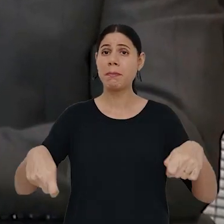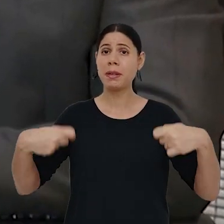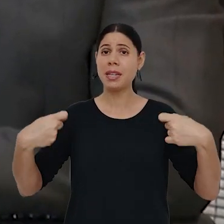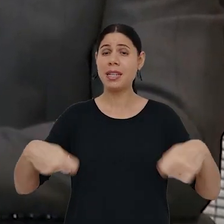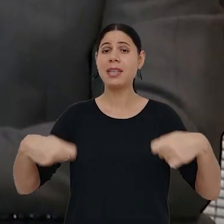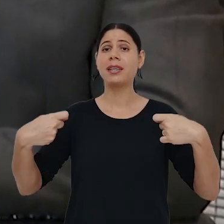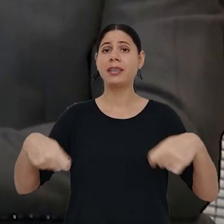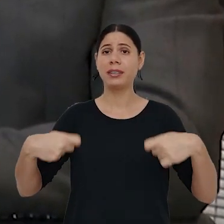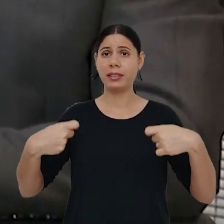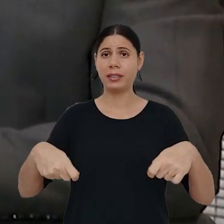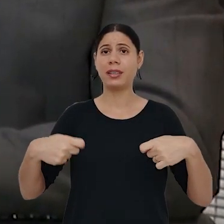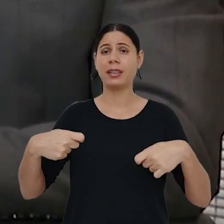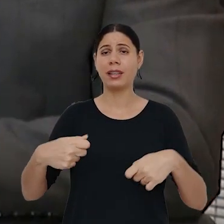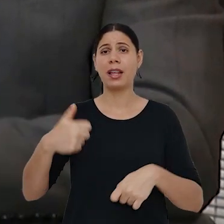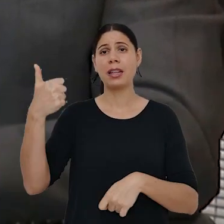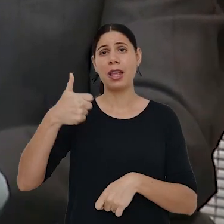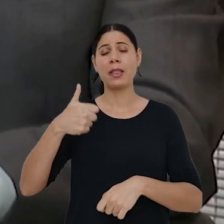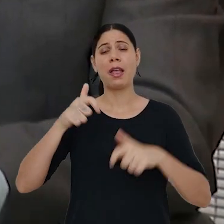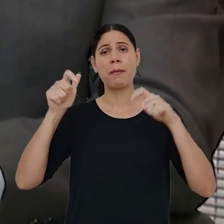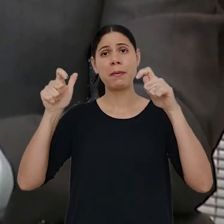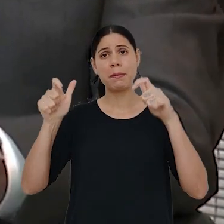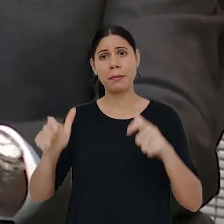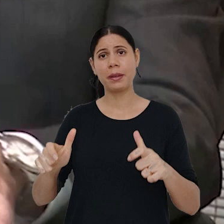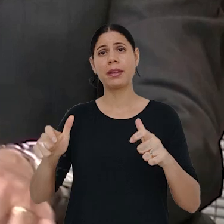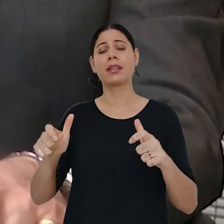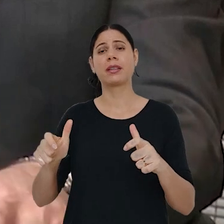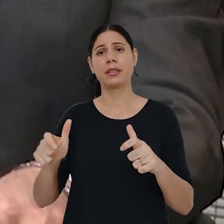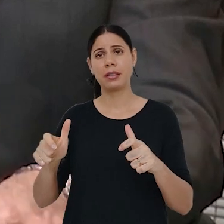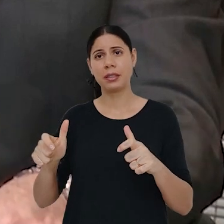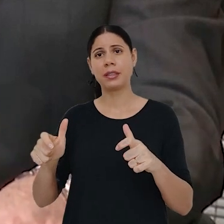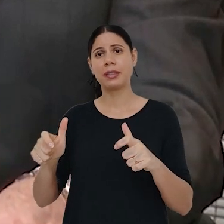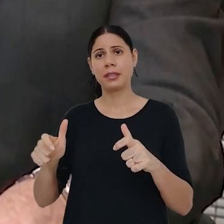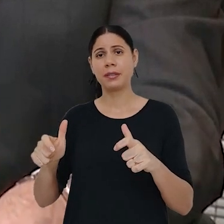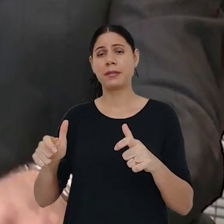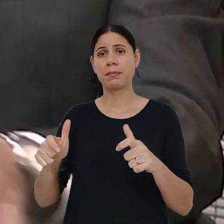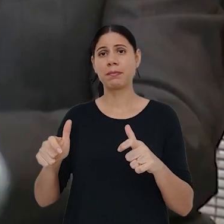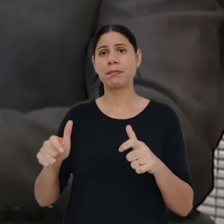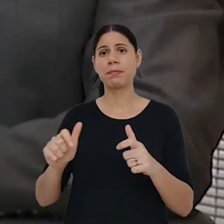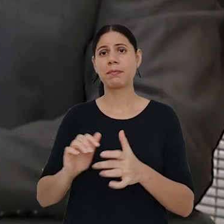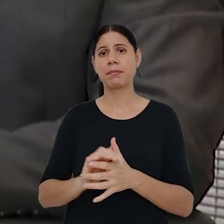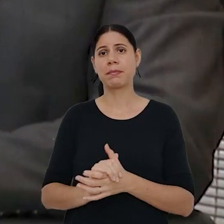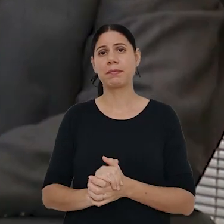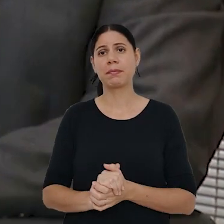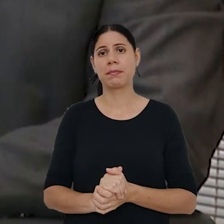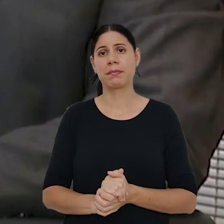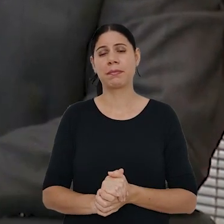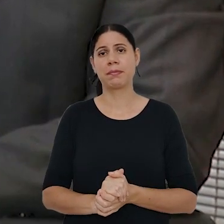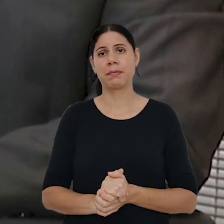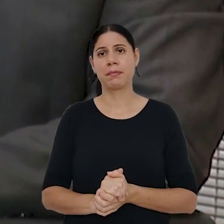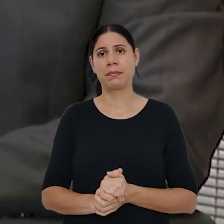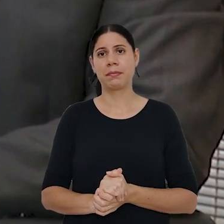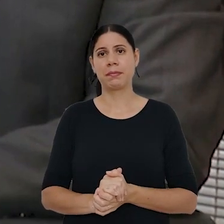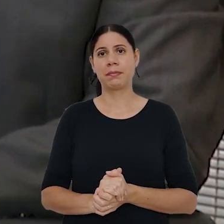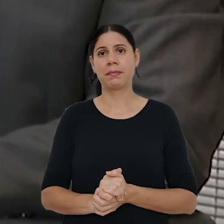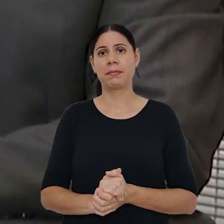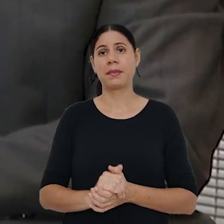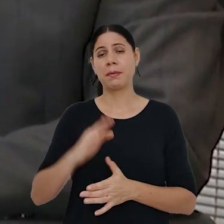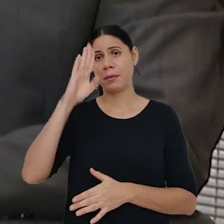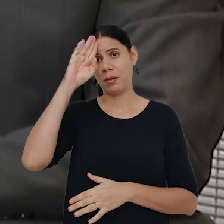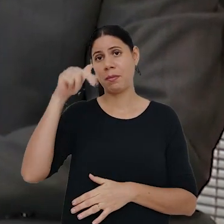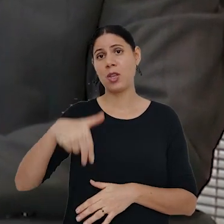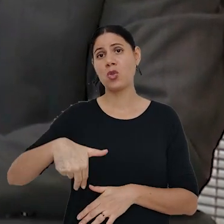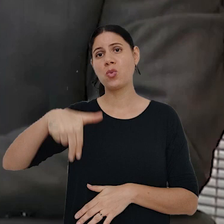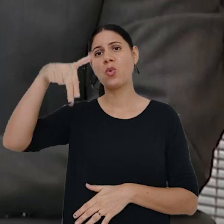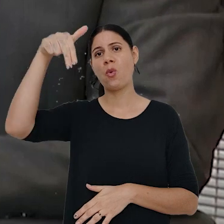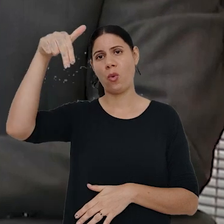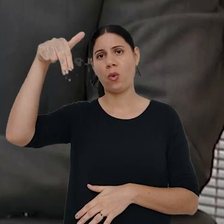grande para a primeira região, e especialmente no norte do